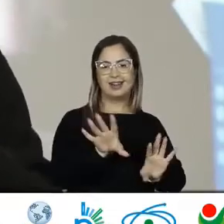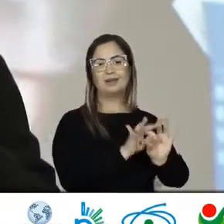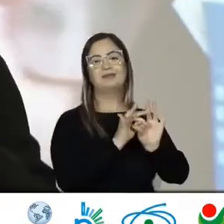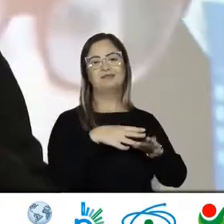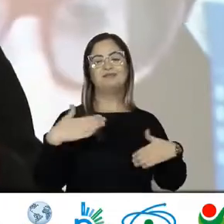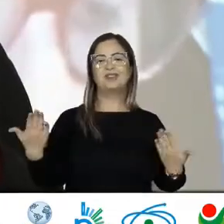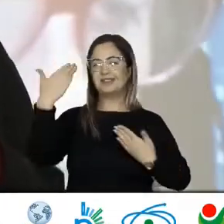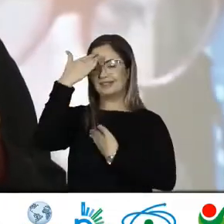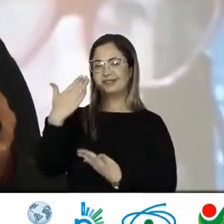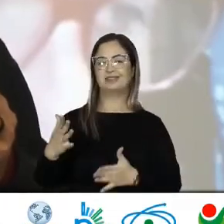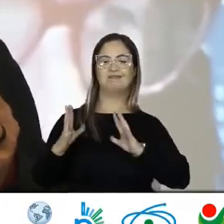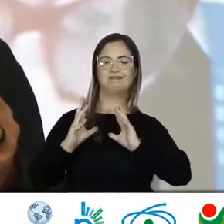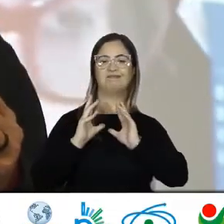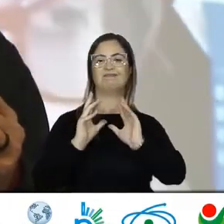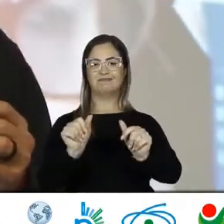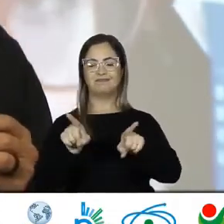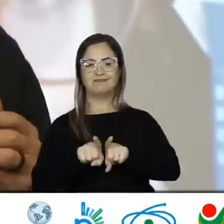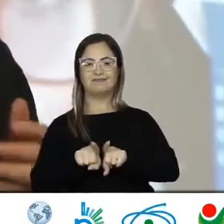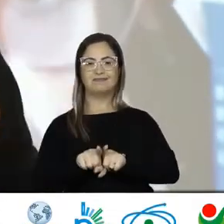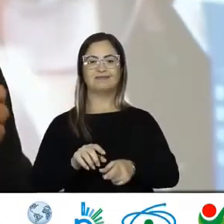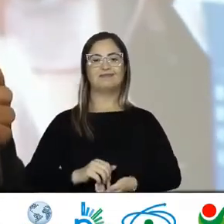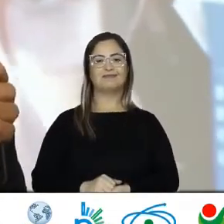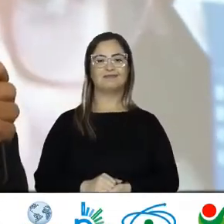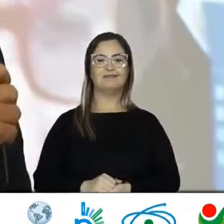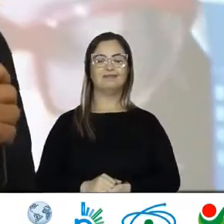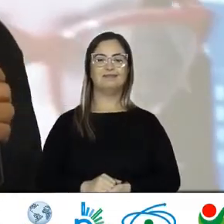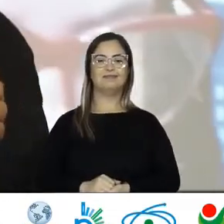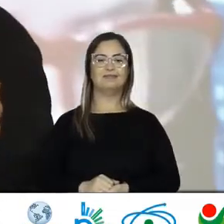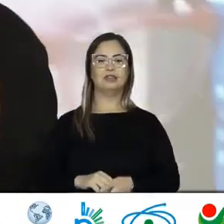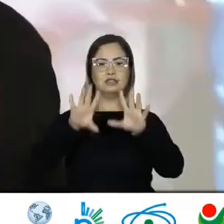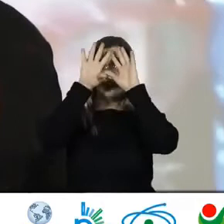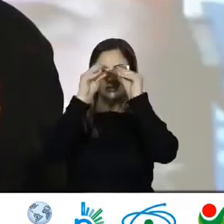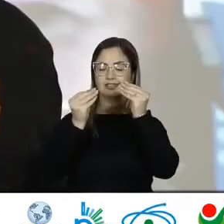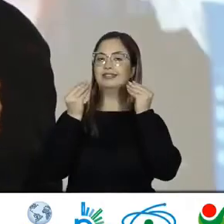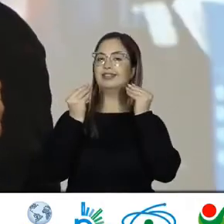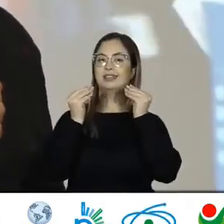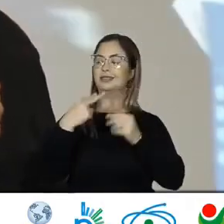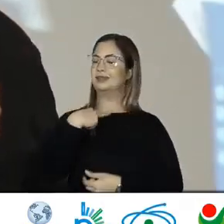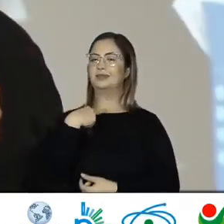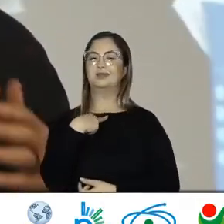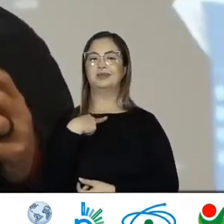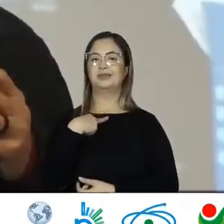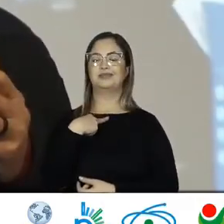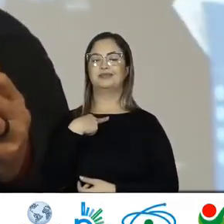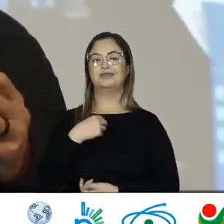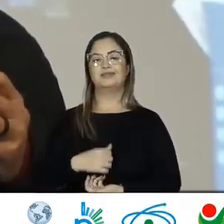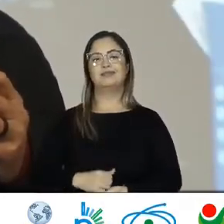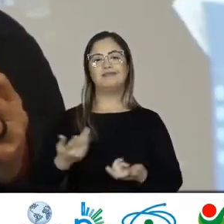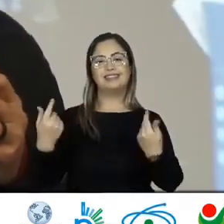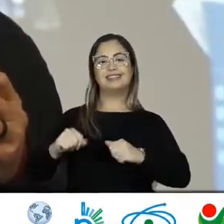obrigado A todos Os demais Também não poderia Esquecer De agradecer Ao